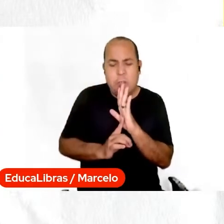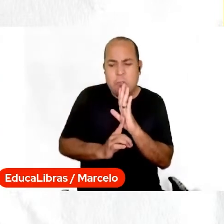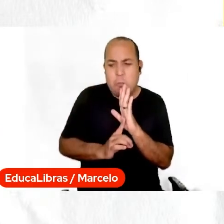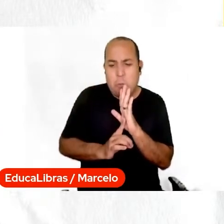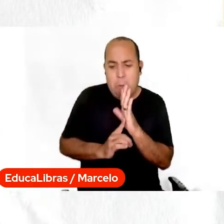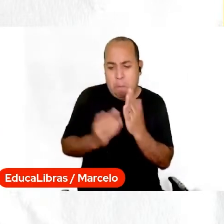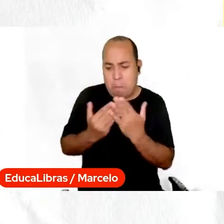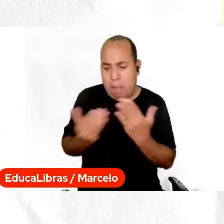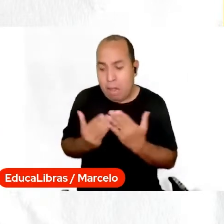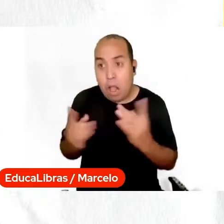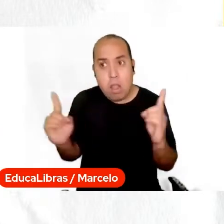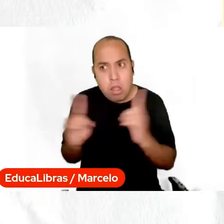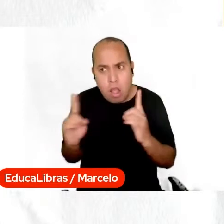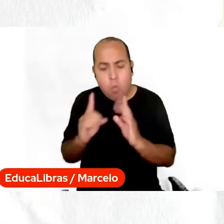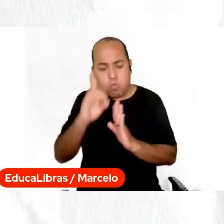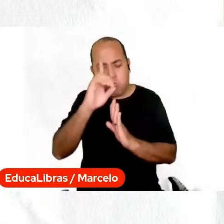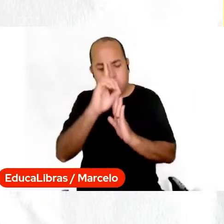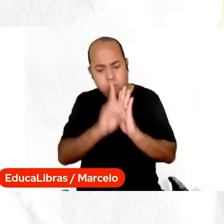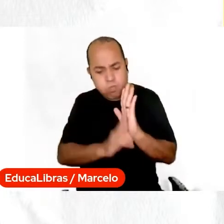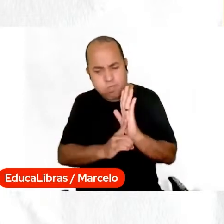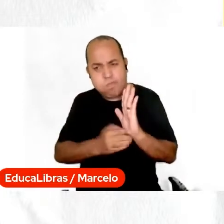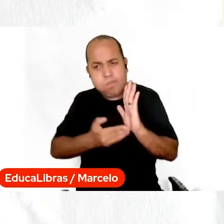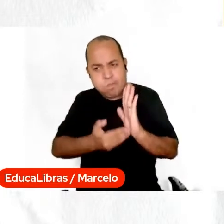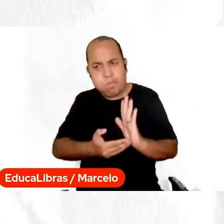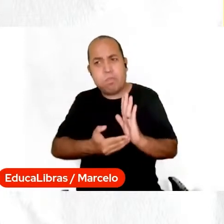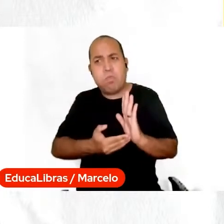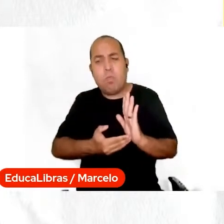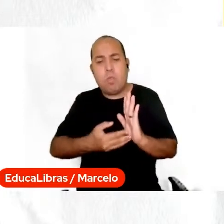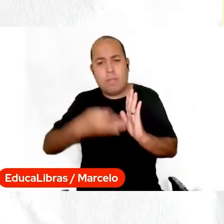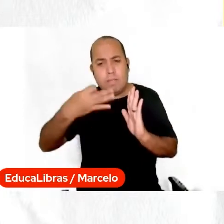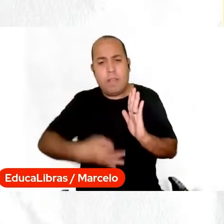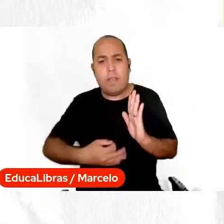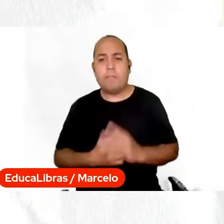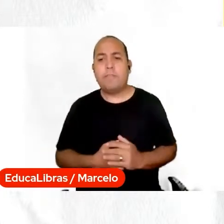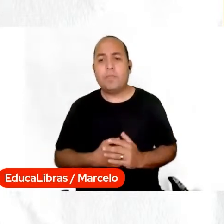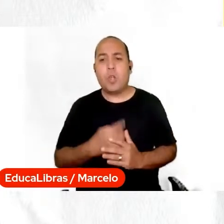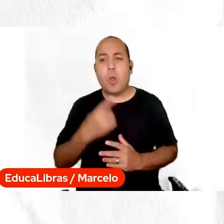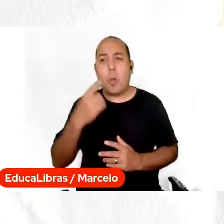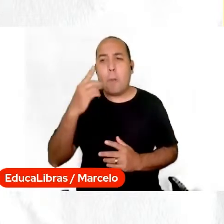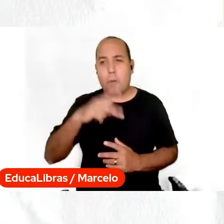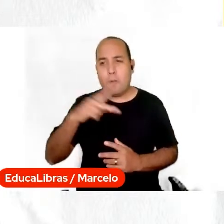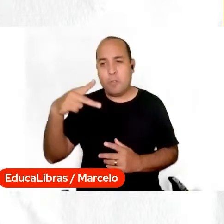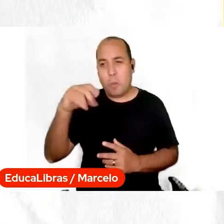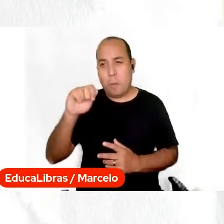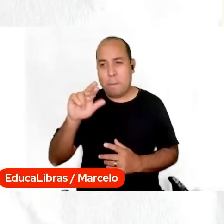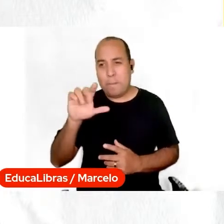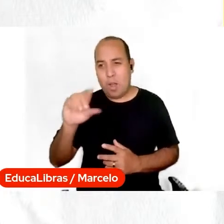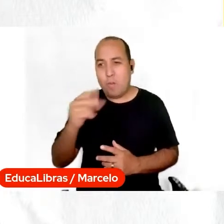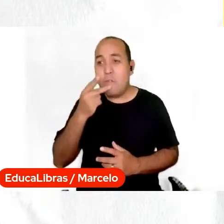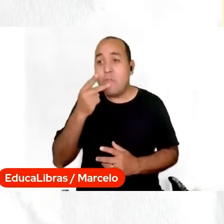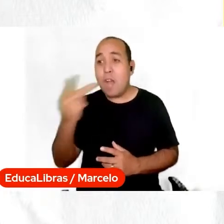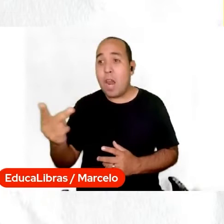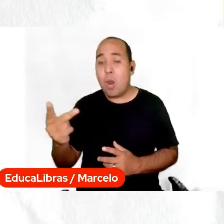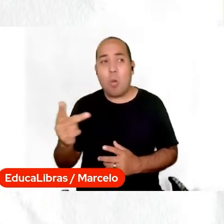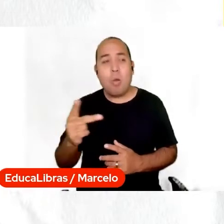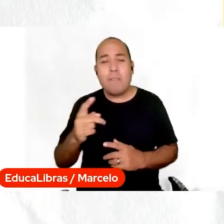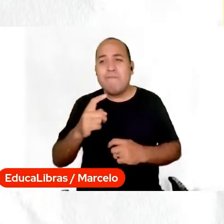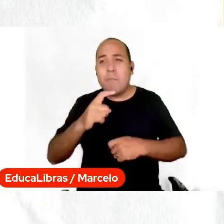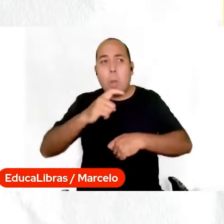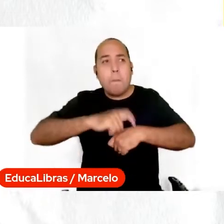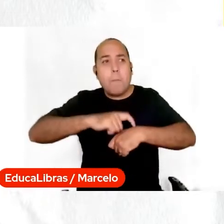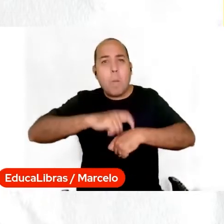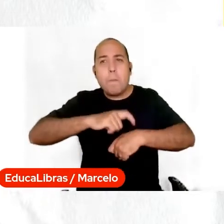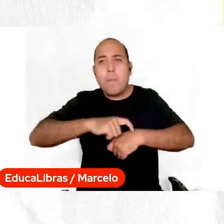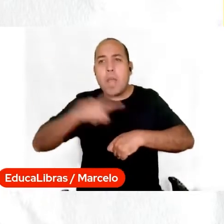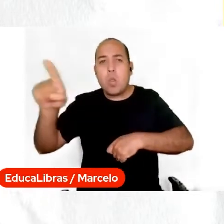como o professor José Paulo falou, é tratar de momentos que o Estado não abate,